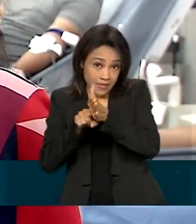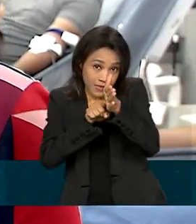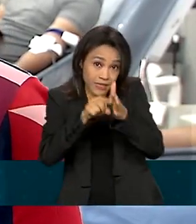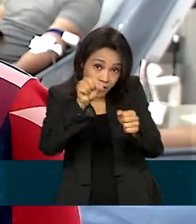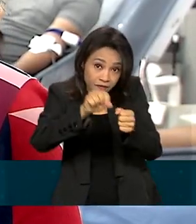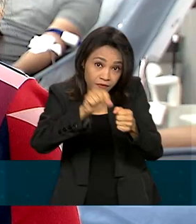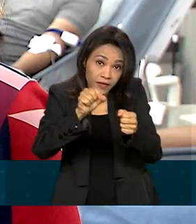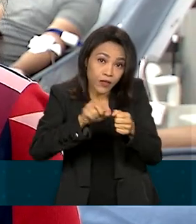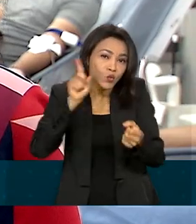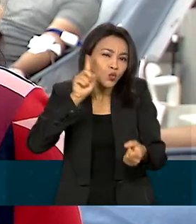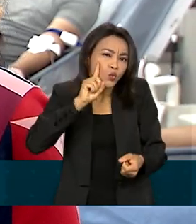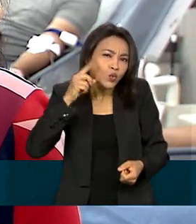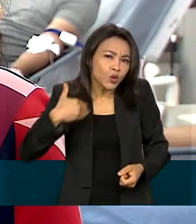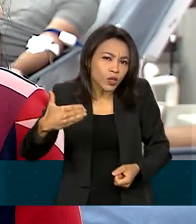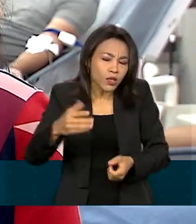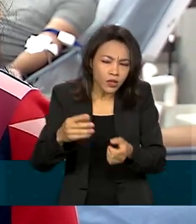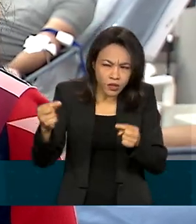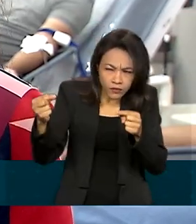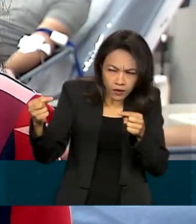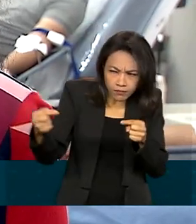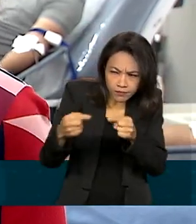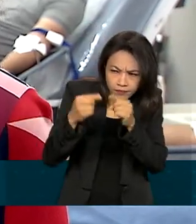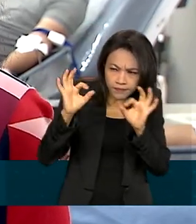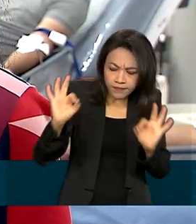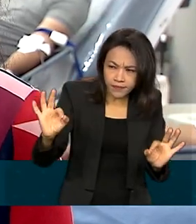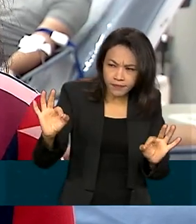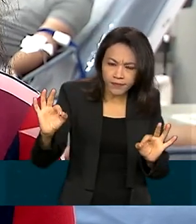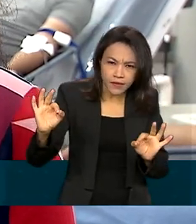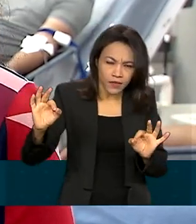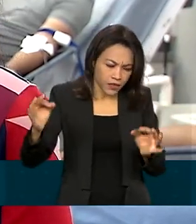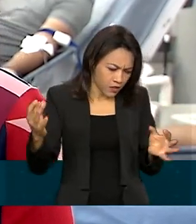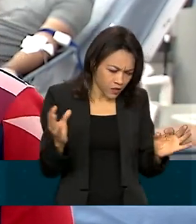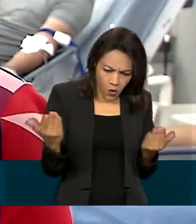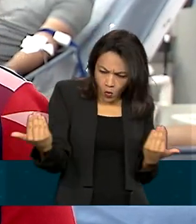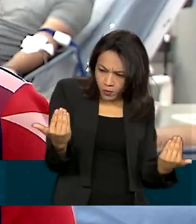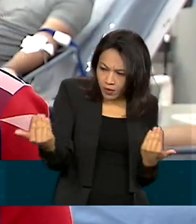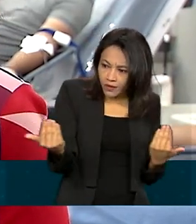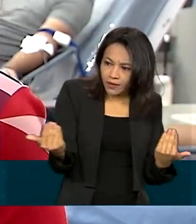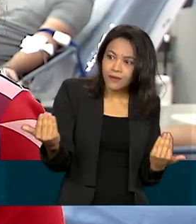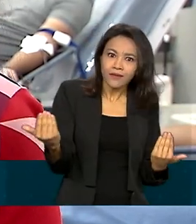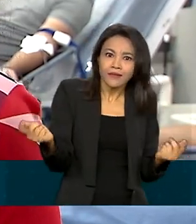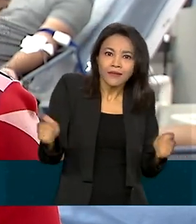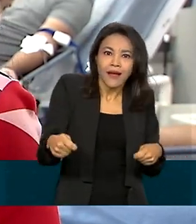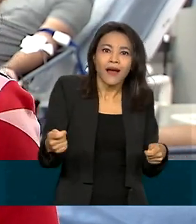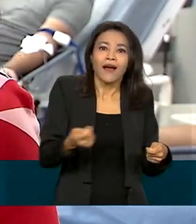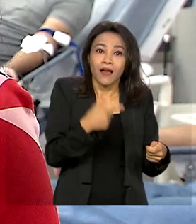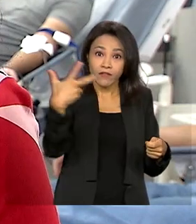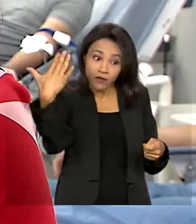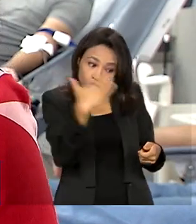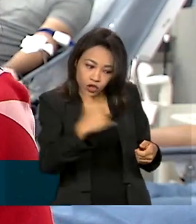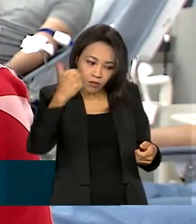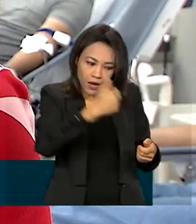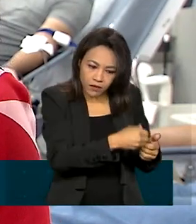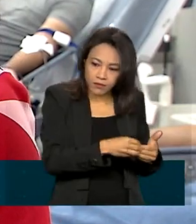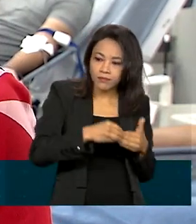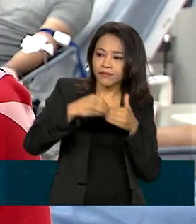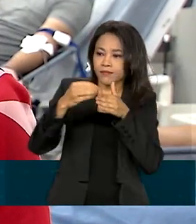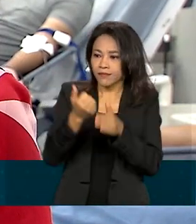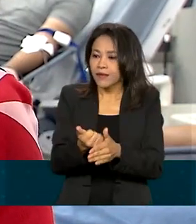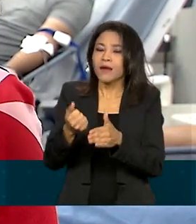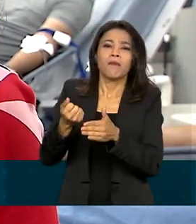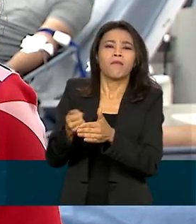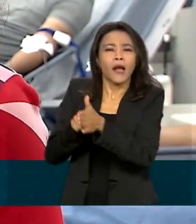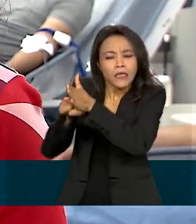se houver algum indício de compatibilidade da sua parte como doadora e com o paciente, você vai ser convocado para aprofundar esses